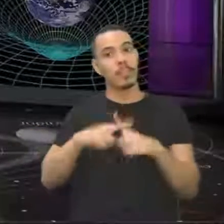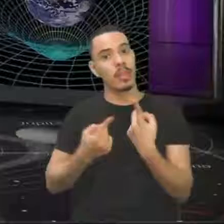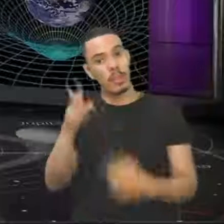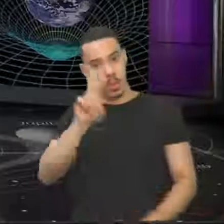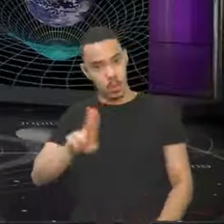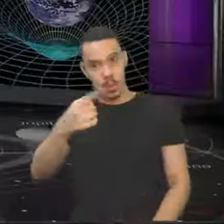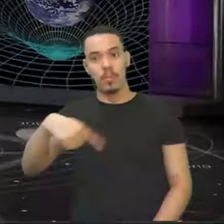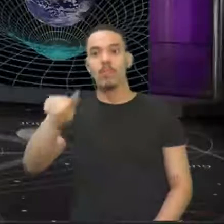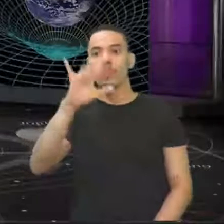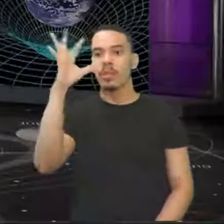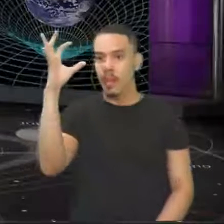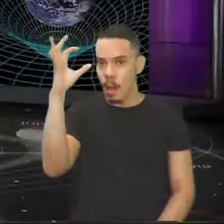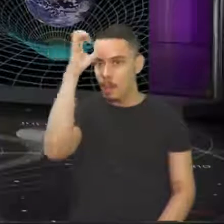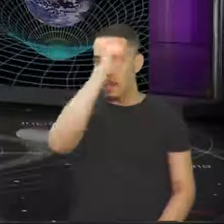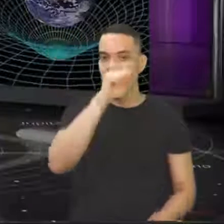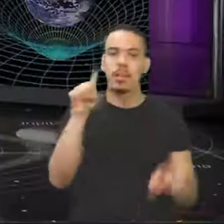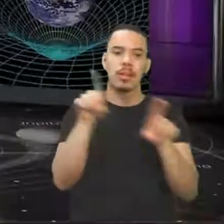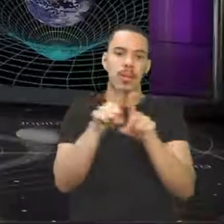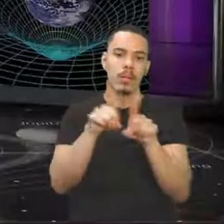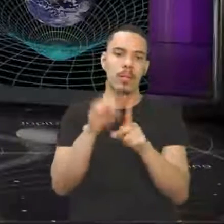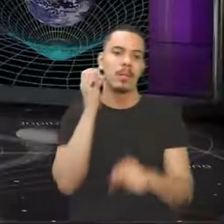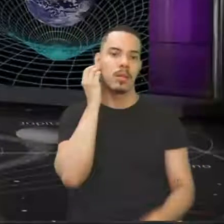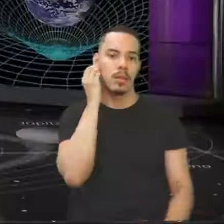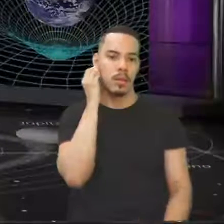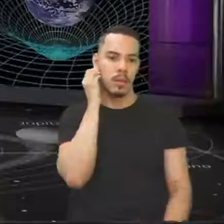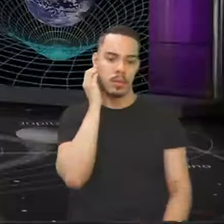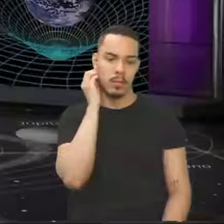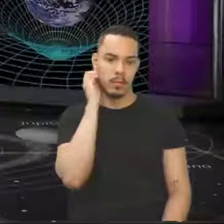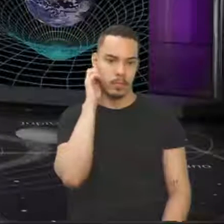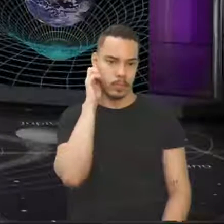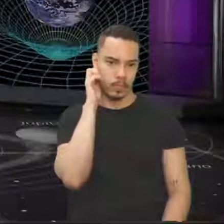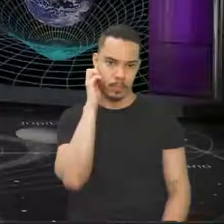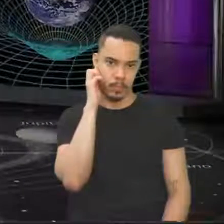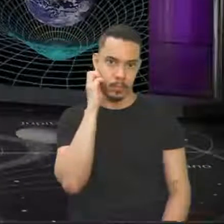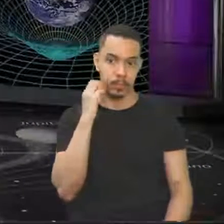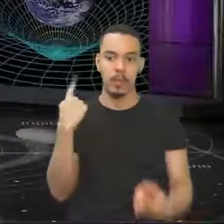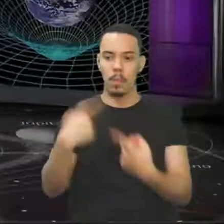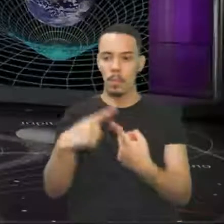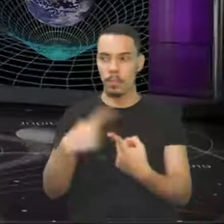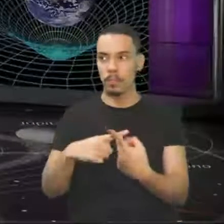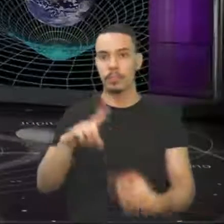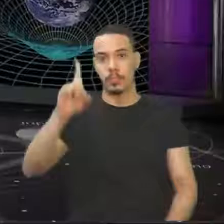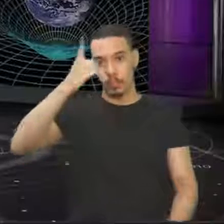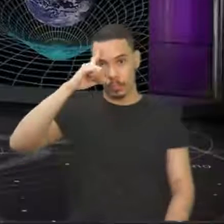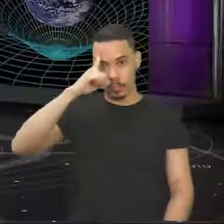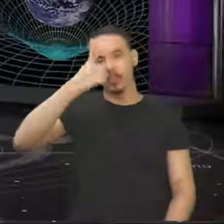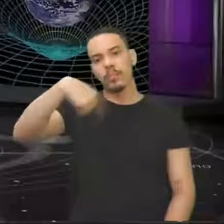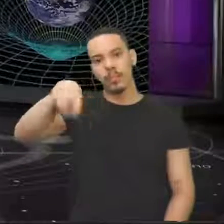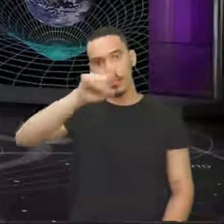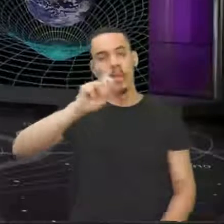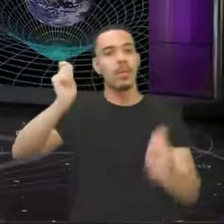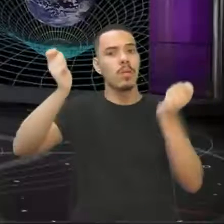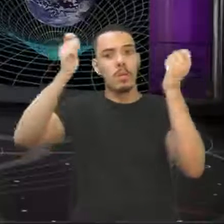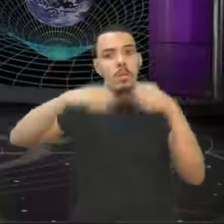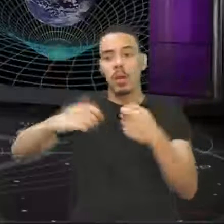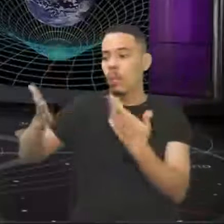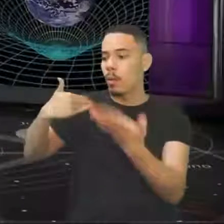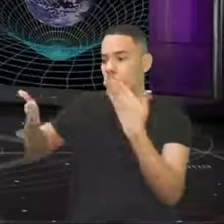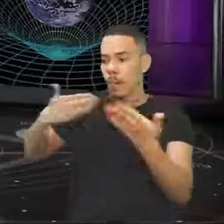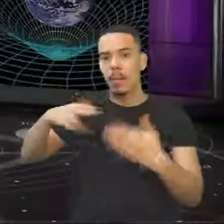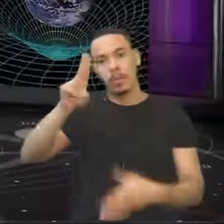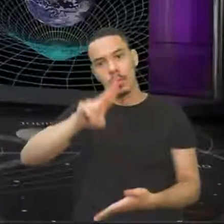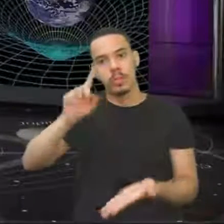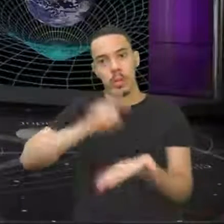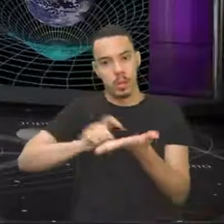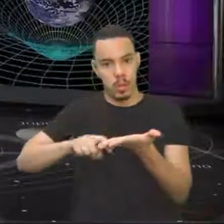aprender a usar calculadora. Porque no dia a dia de vocês é importante o uso da calculadora. Vocês precisam usar. Então, a gente faz